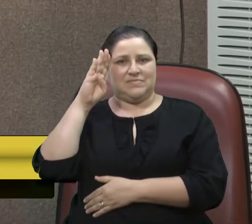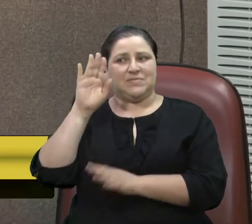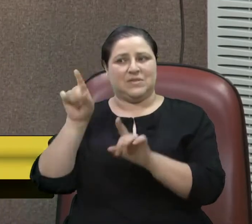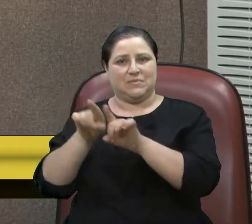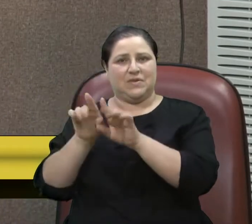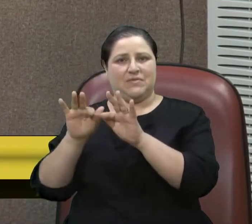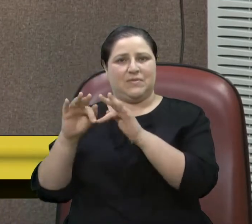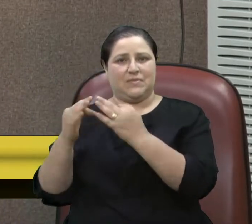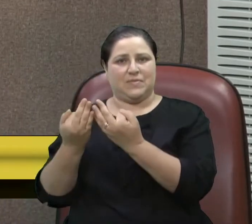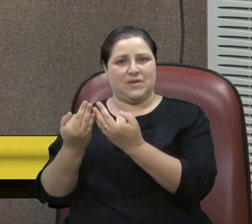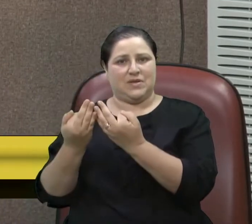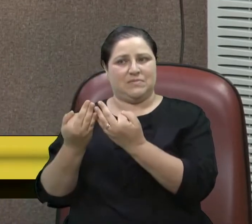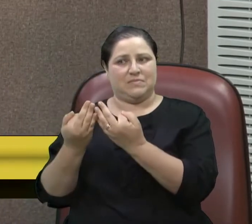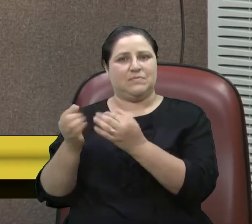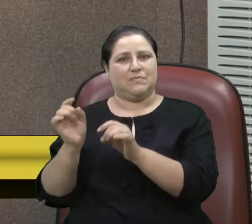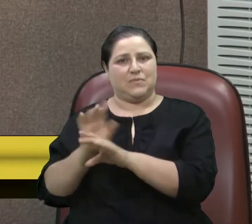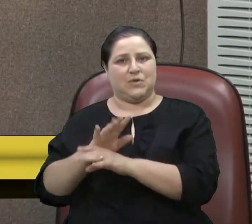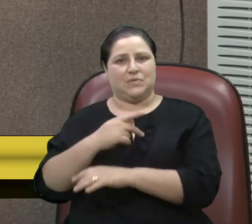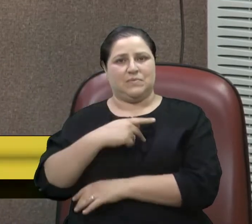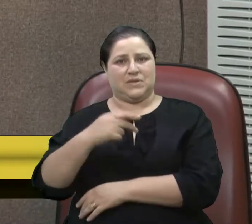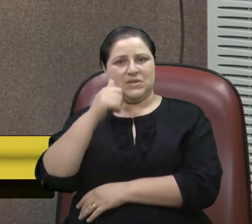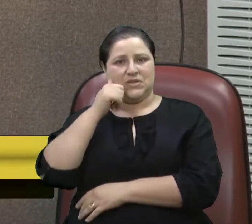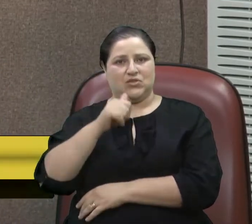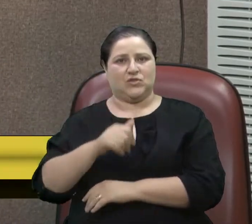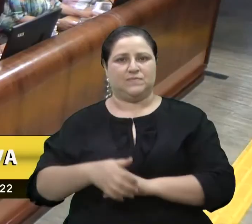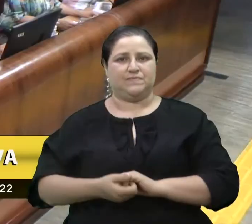familiares. Era isso, senhora presidente.